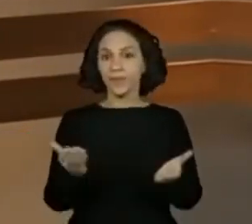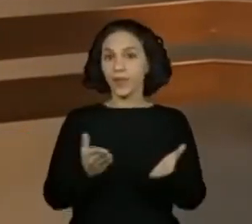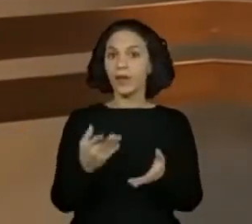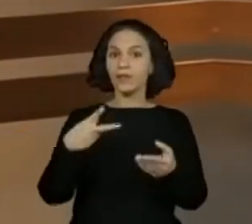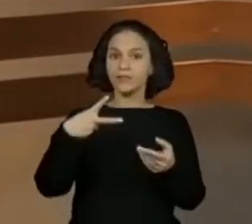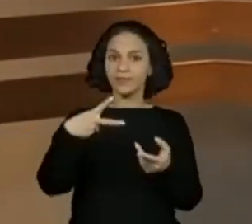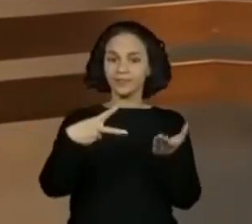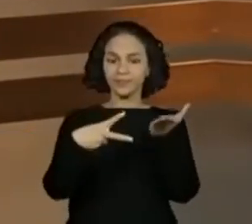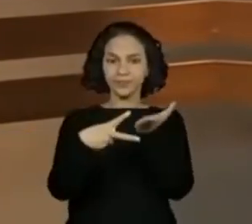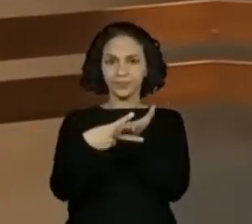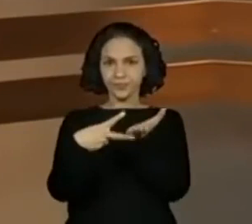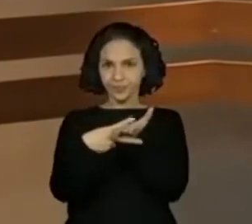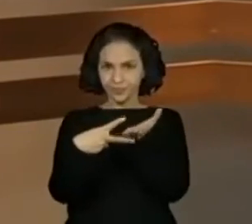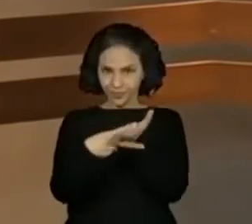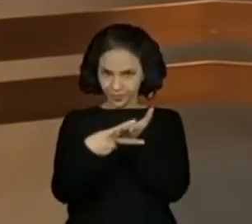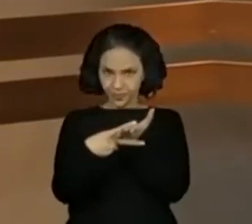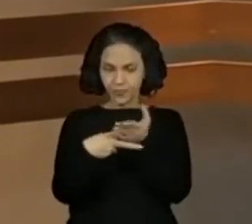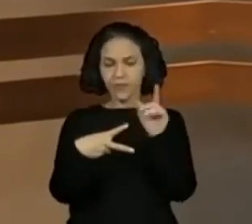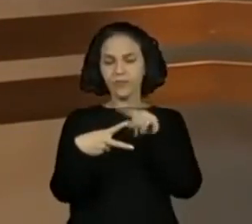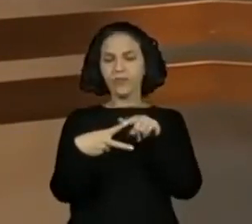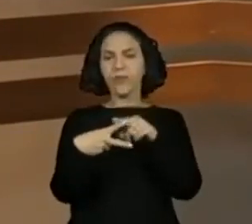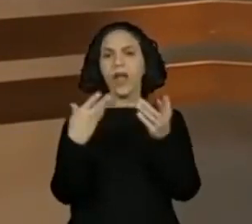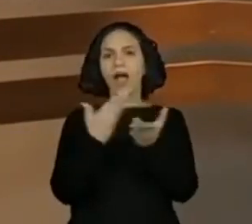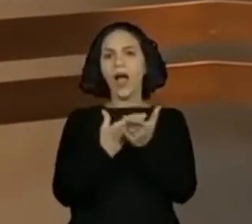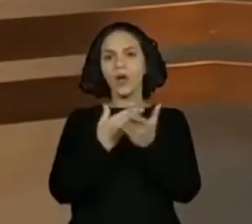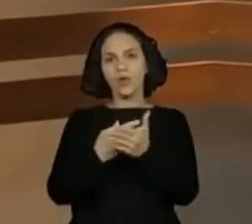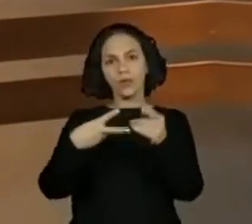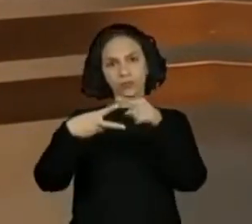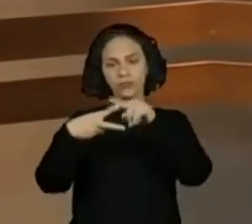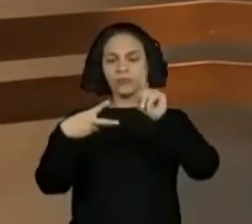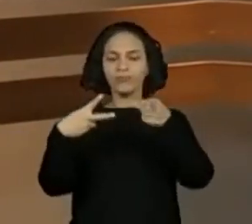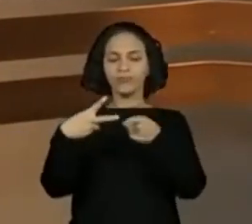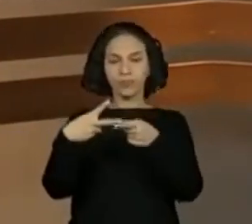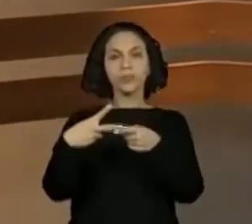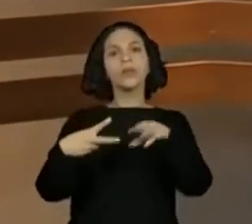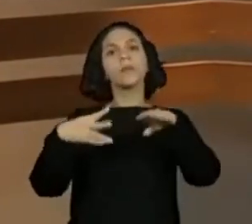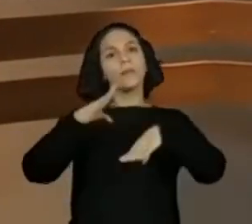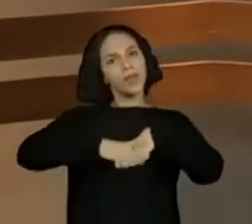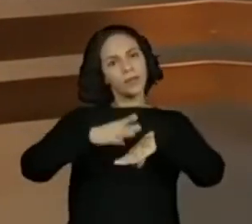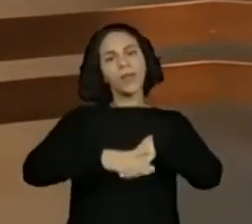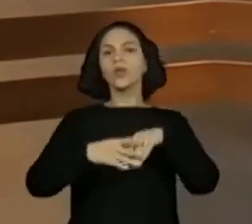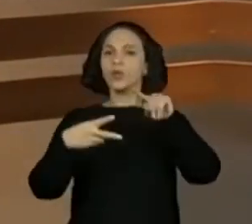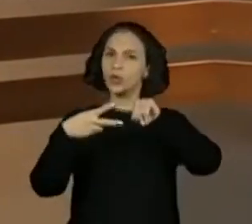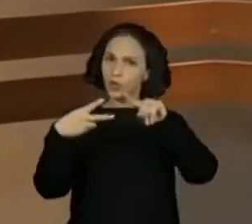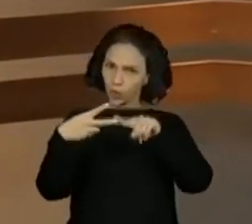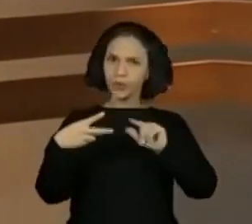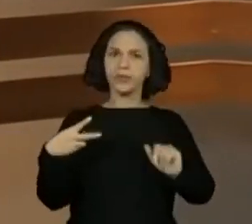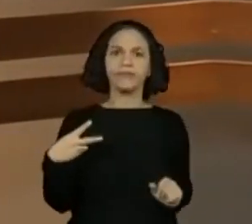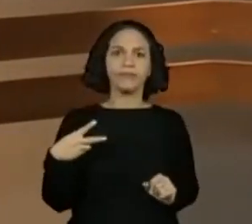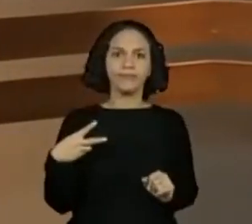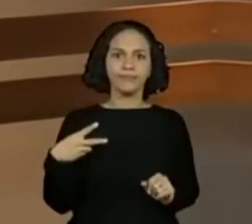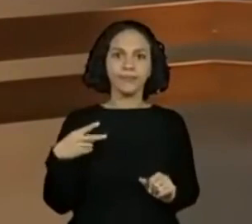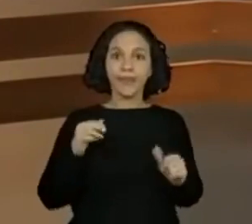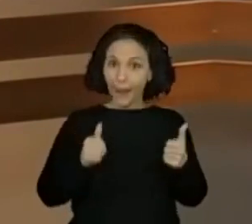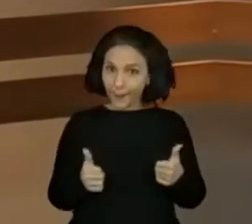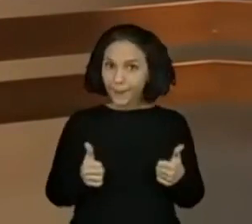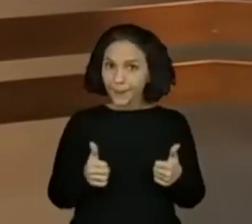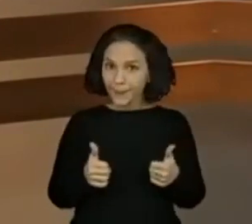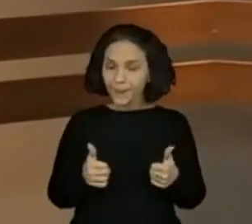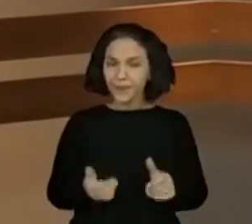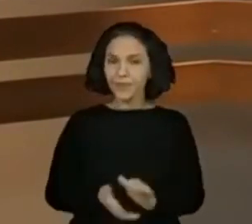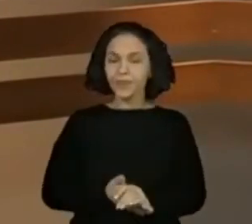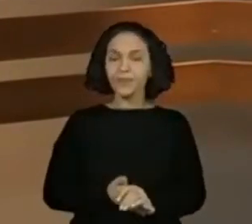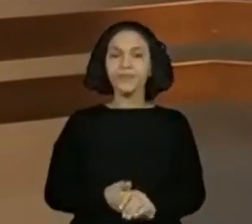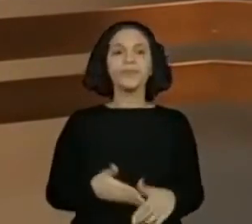de matemática, um intervalinho aí de cinco minutinhos e voltamos com mais uma aula de matemática com a Aline. Certo?